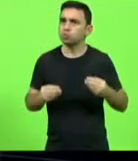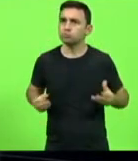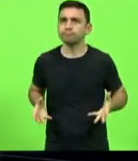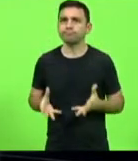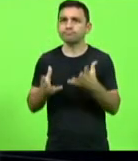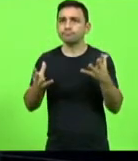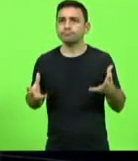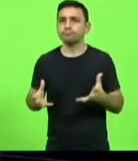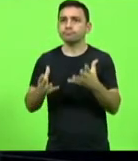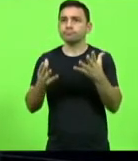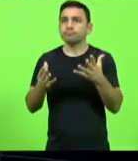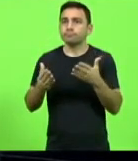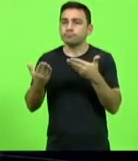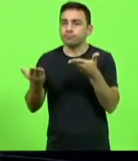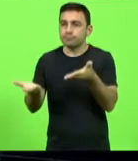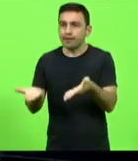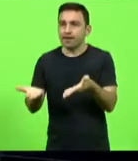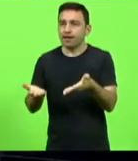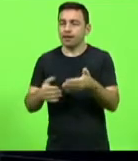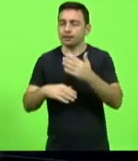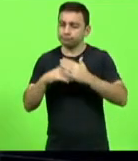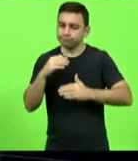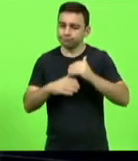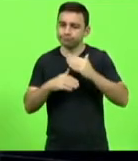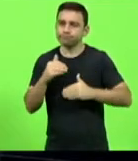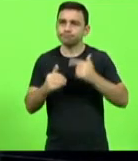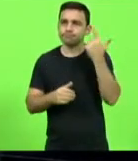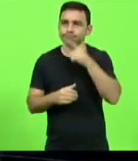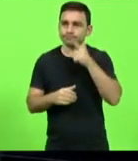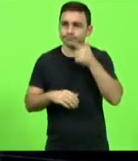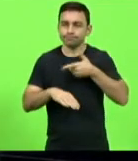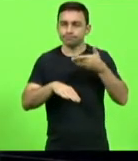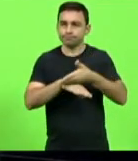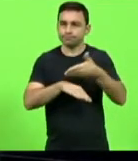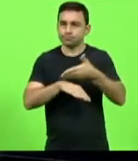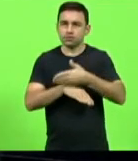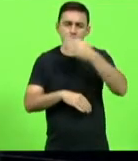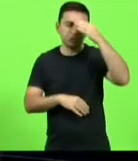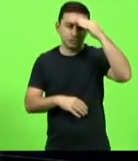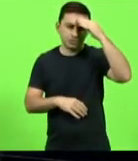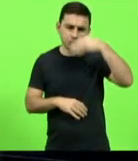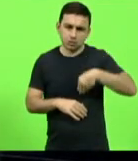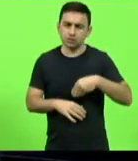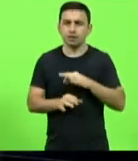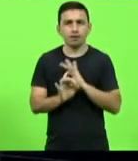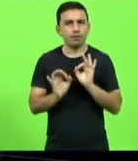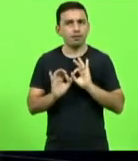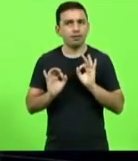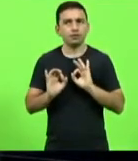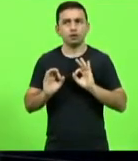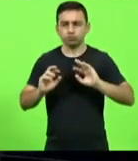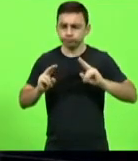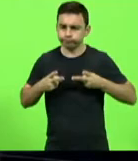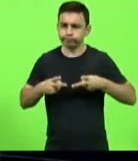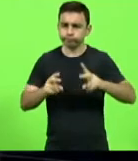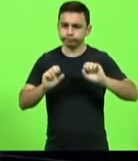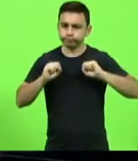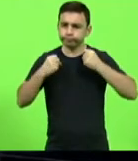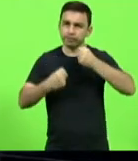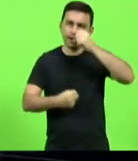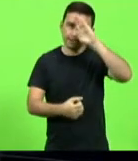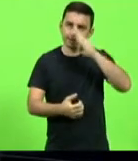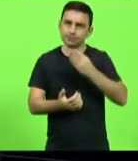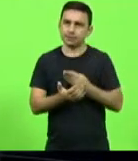nossa atleta a participar e a não desistir dos seus sonhos a correr atrás a fazer a sua parte acreditar que